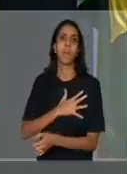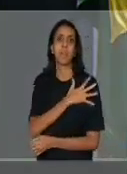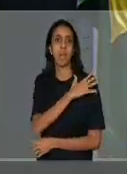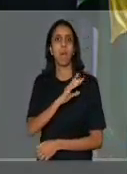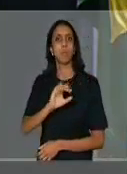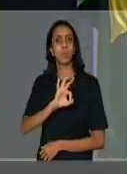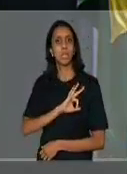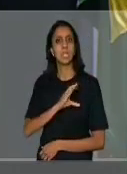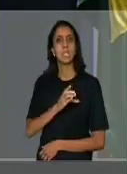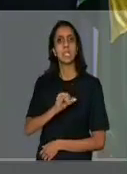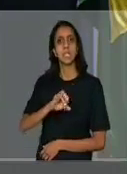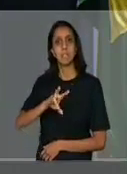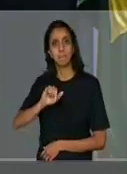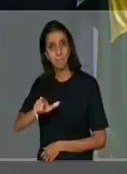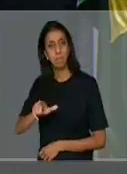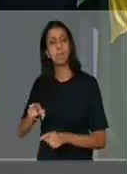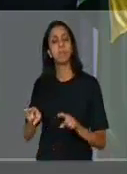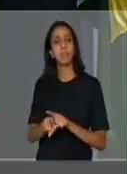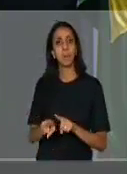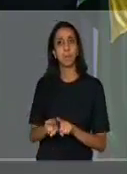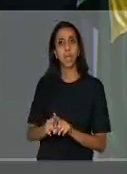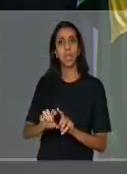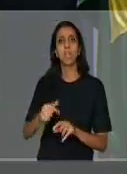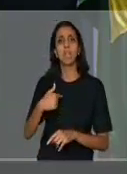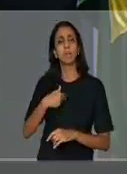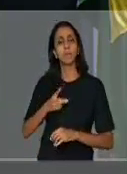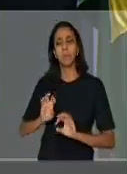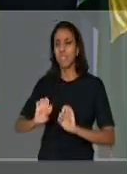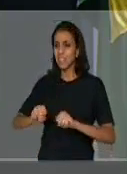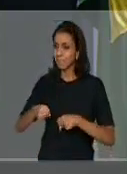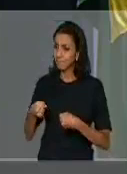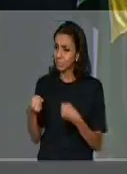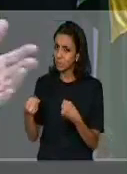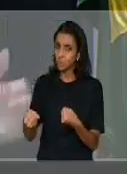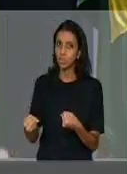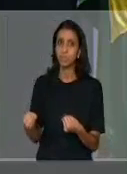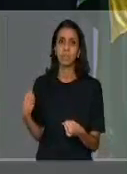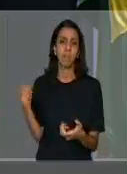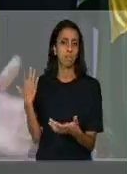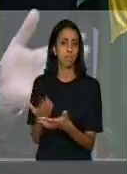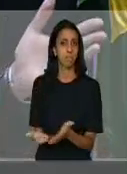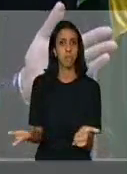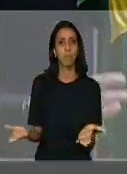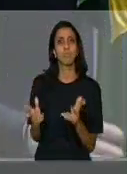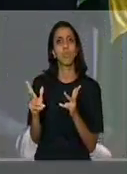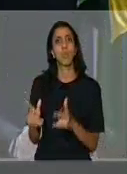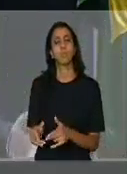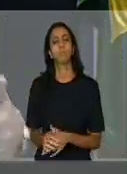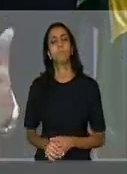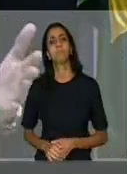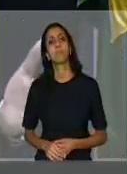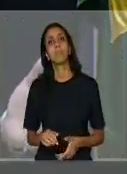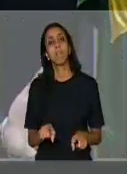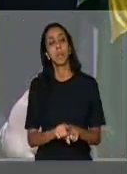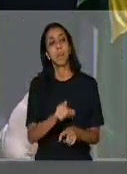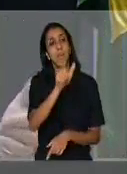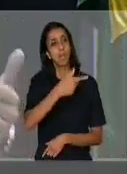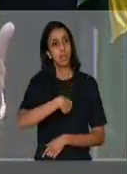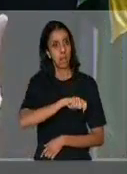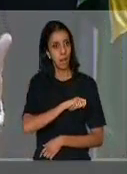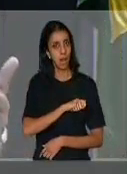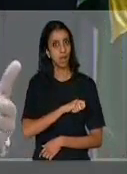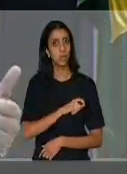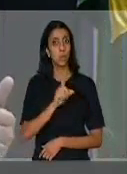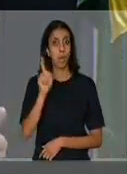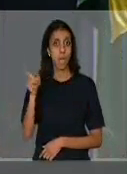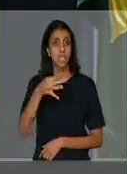Polícia Civil e defendia com unhas e dentes, como faço até hoje. Quero cumprimentar aqui o Delicado Regional de Caxias do Sul, Paulo